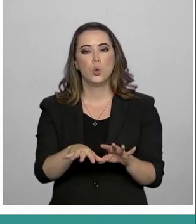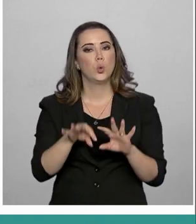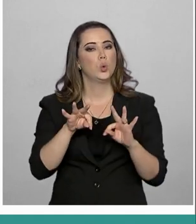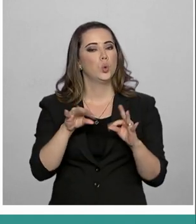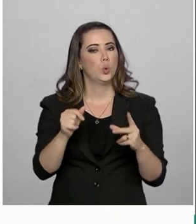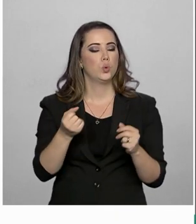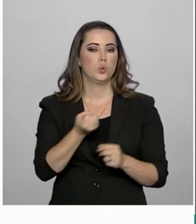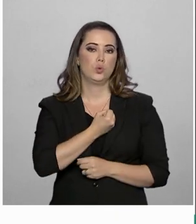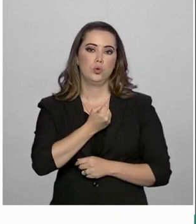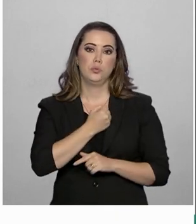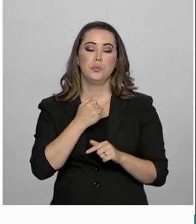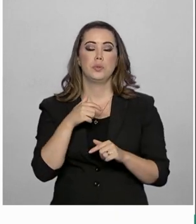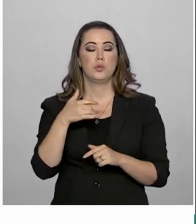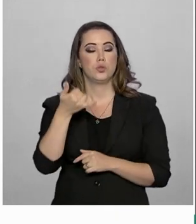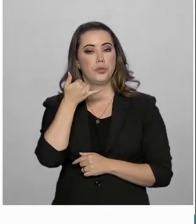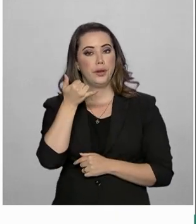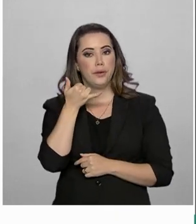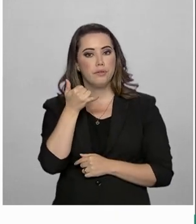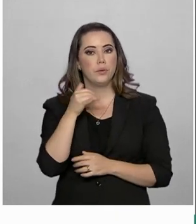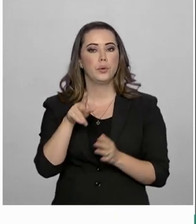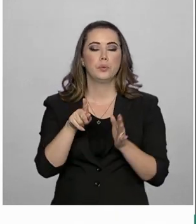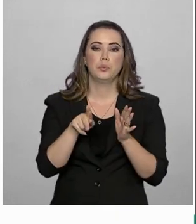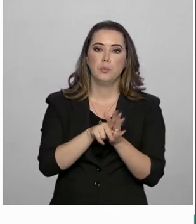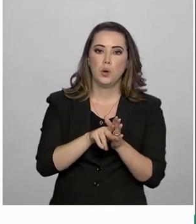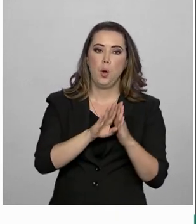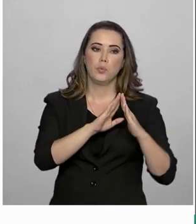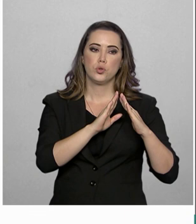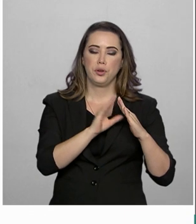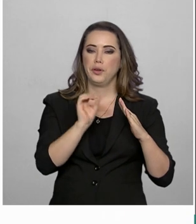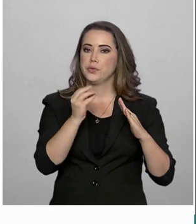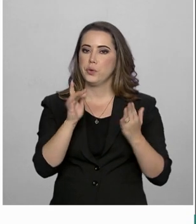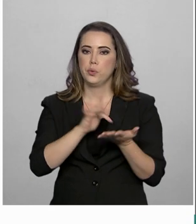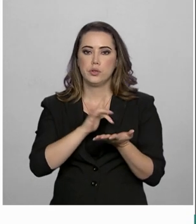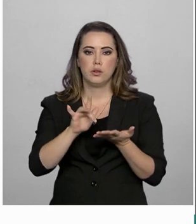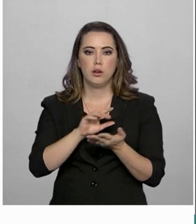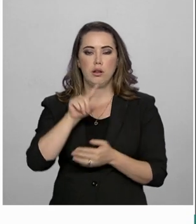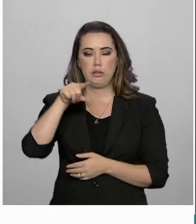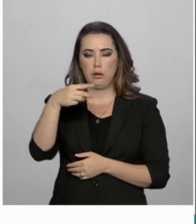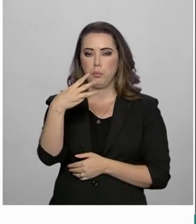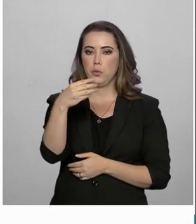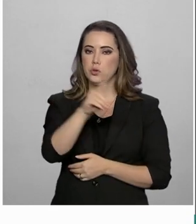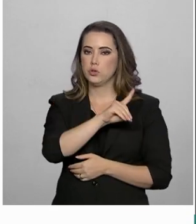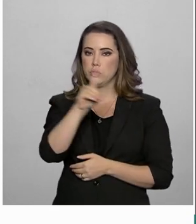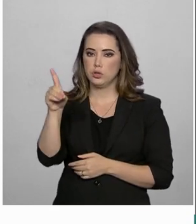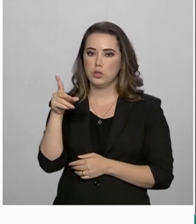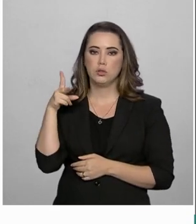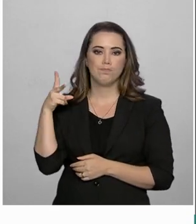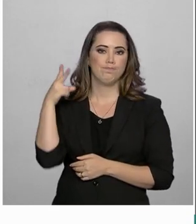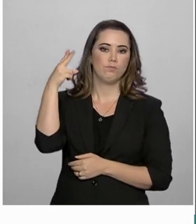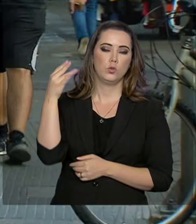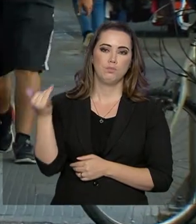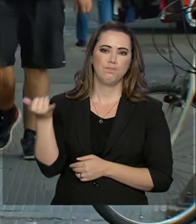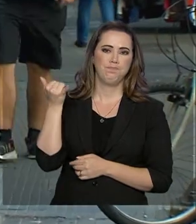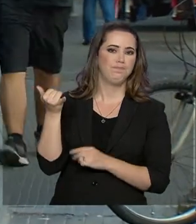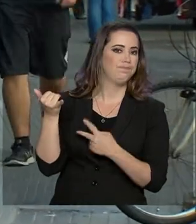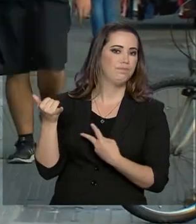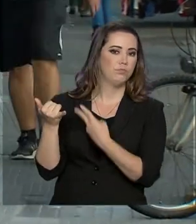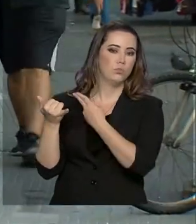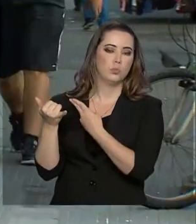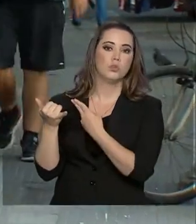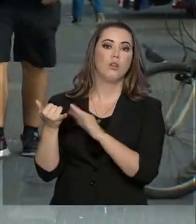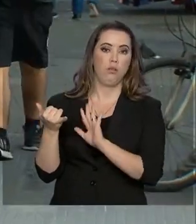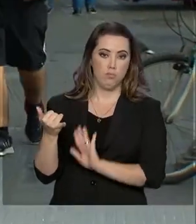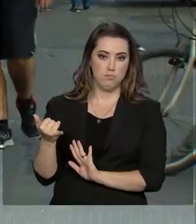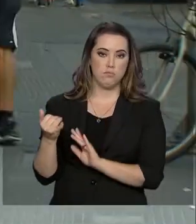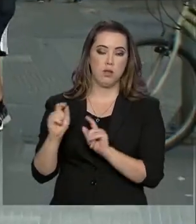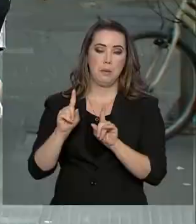os números de telefone fixo ou móvel e o bloqueio passa a valer 30 dias após esse procedimento. A ferramenta é